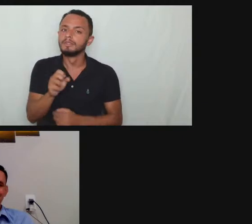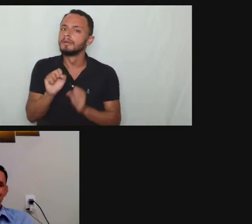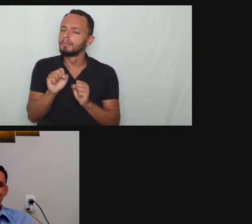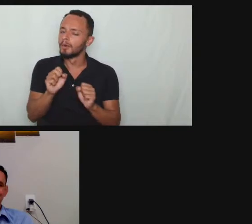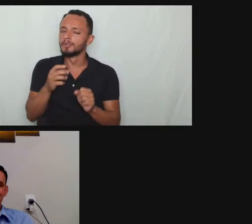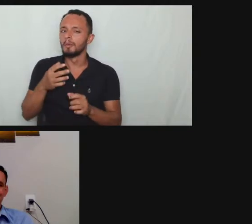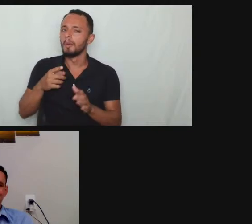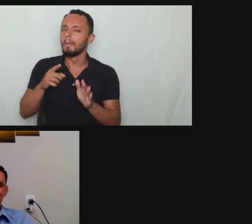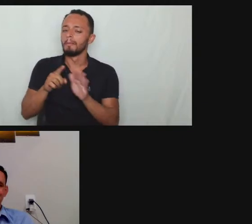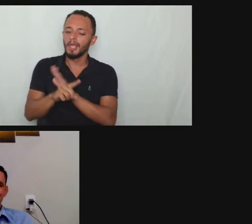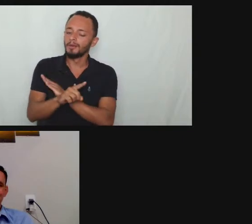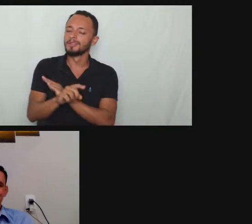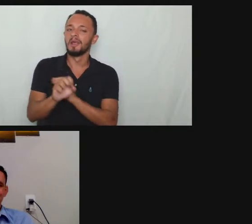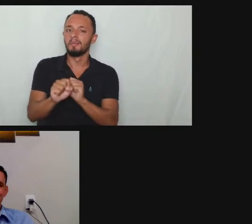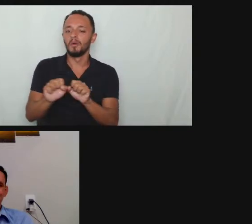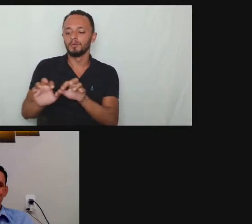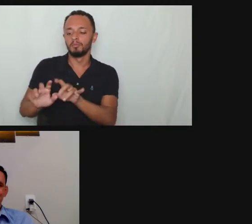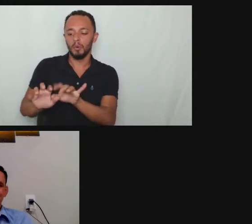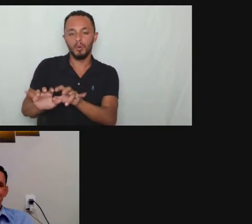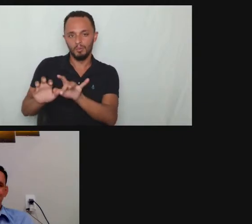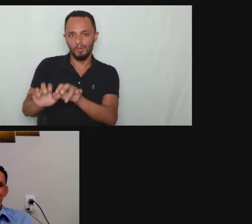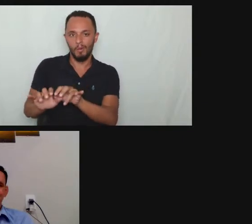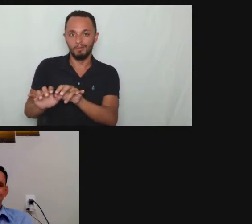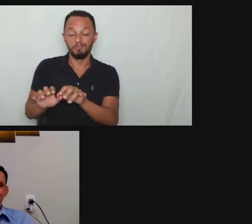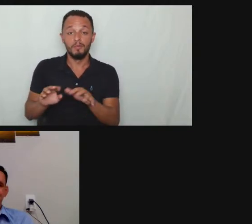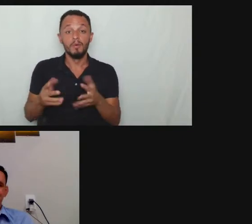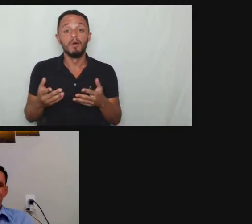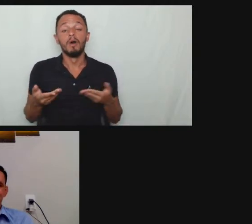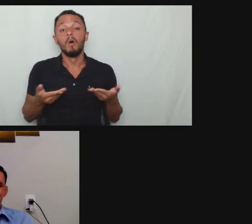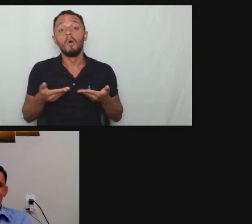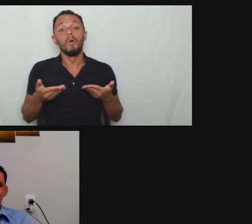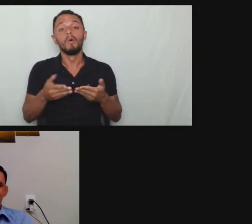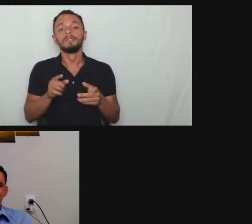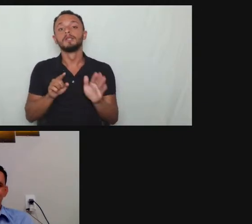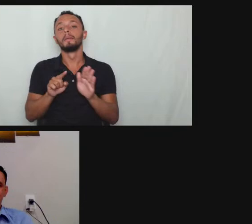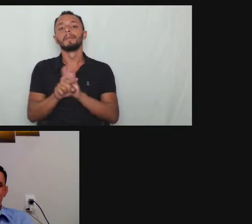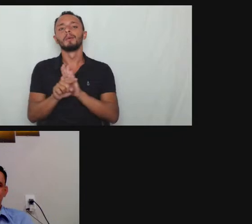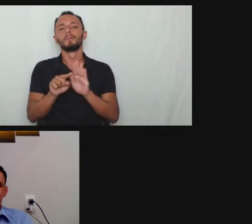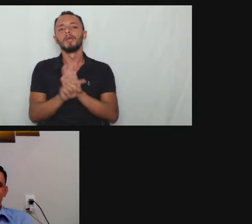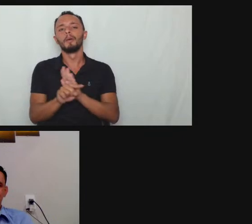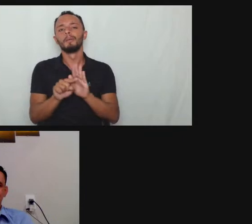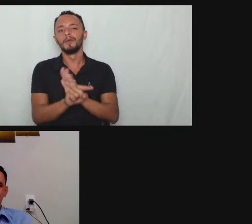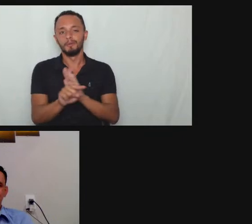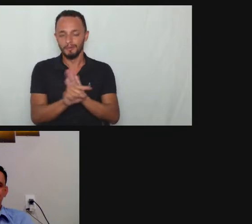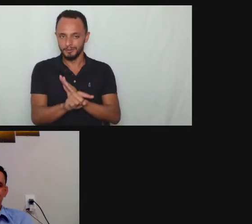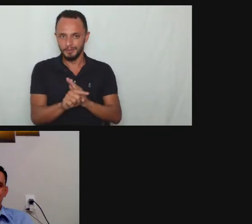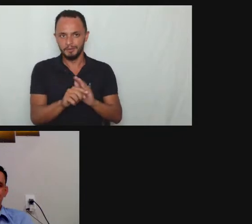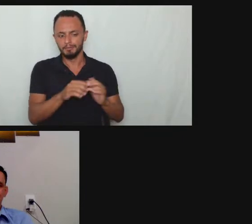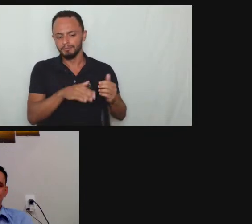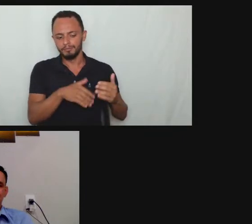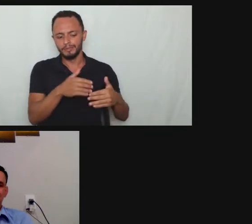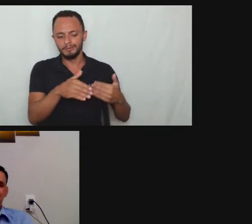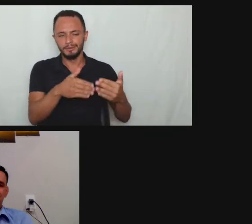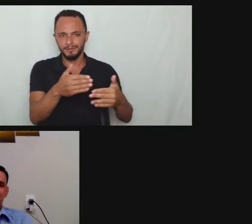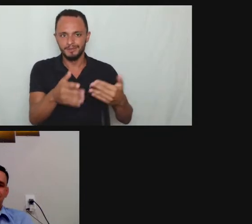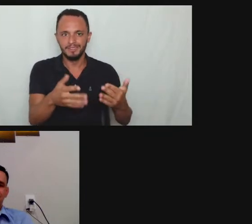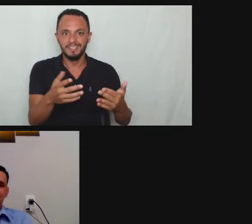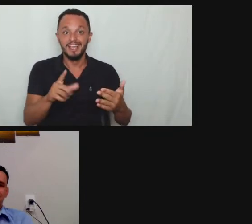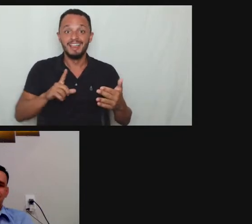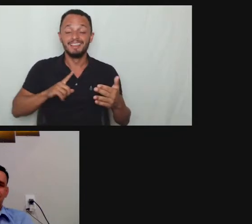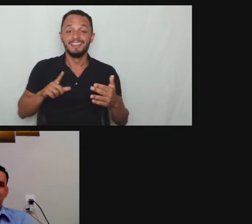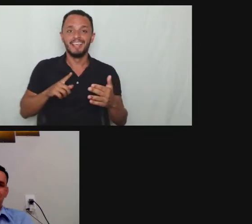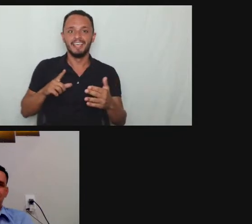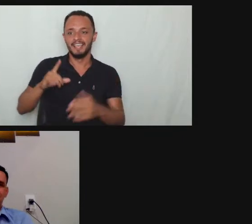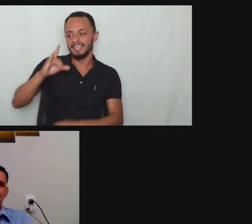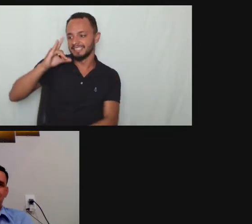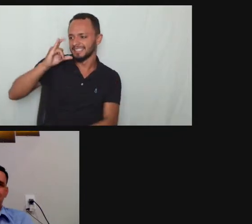organizar esse bate-papo aqui hoje eu separei algumas perguntas que são as mais frequentes que chegam lá na caixinha do Instagram né